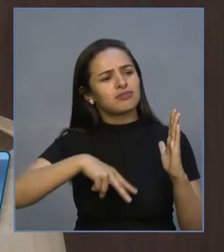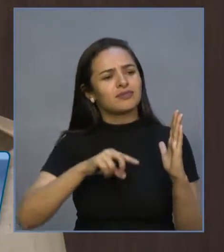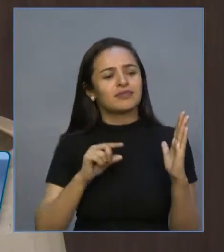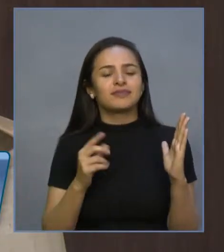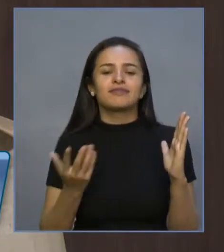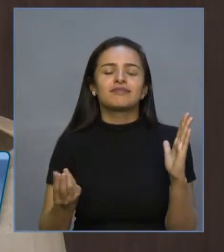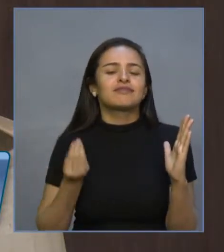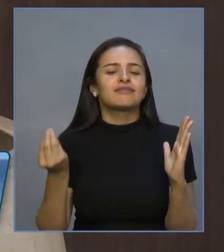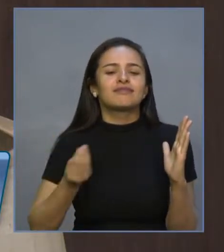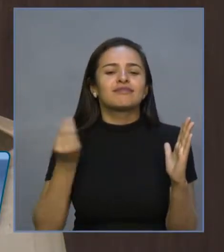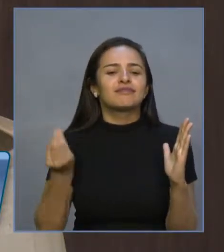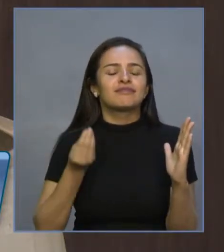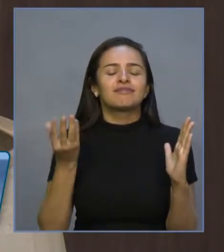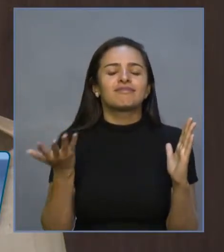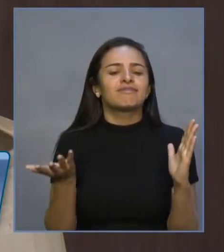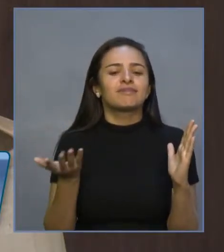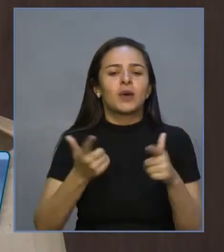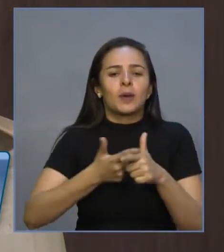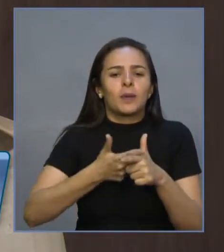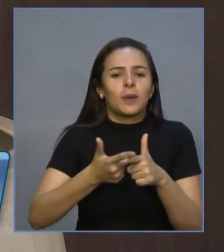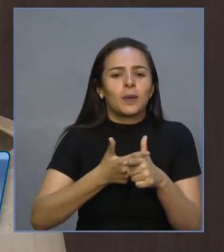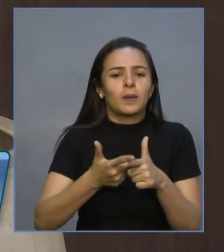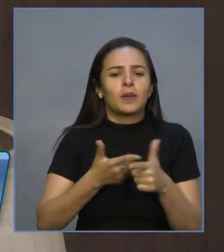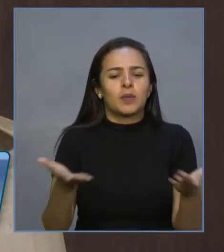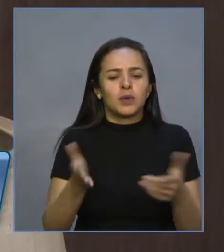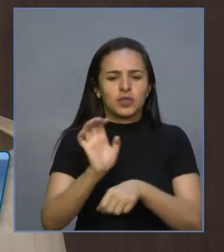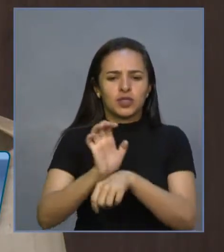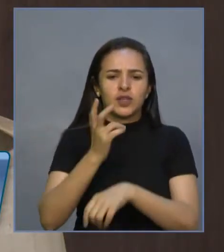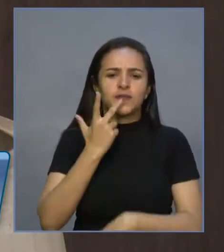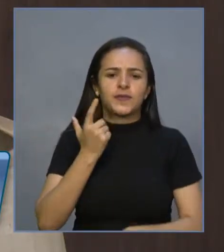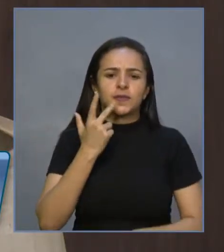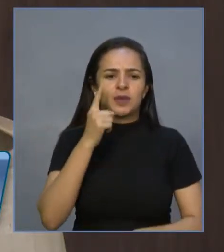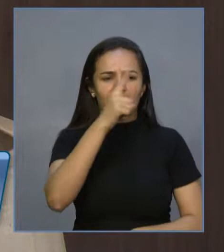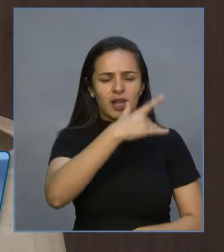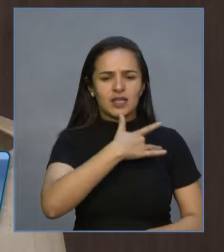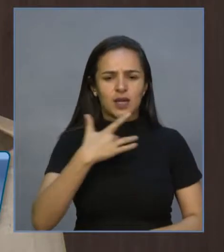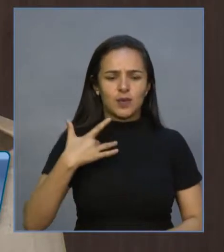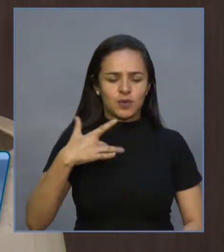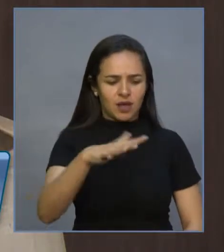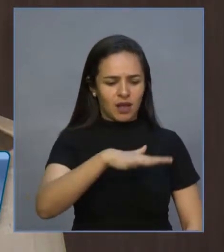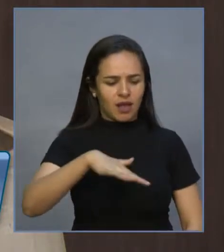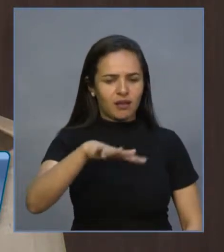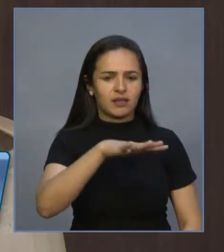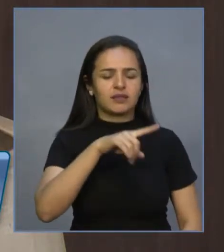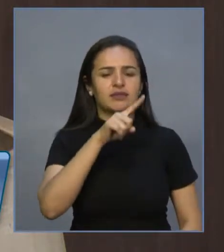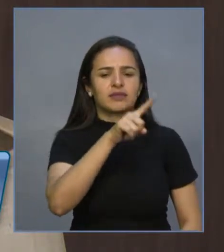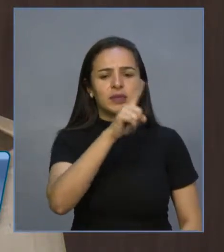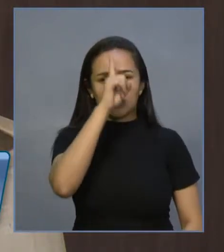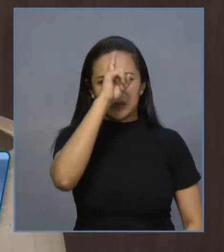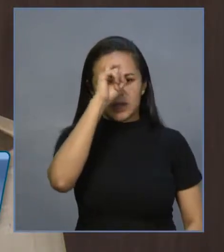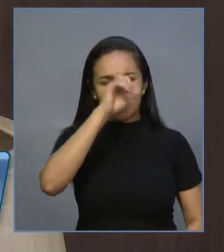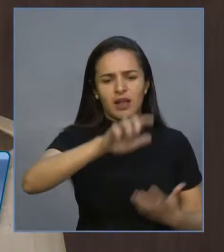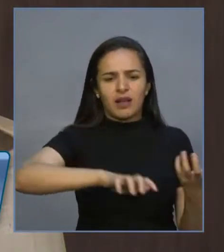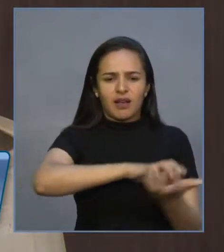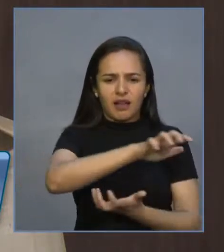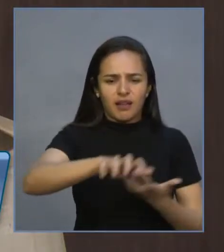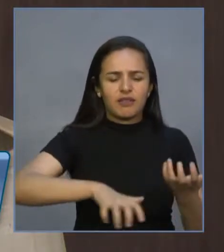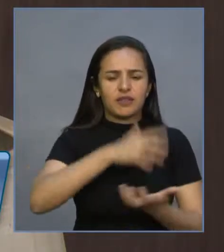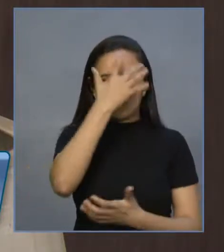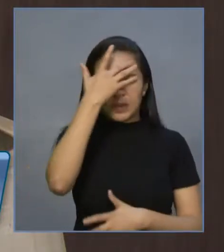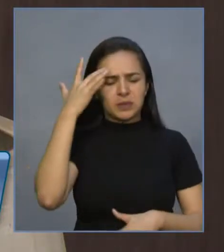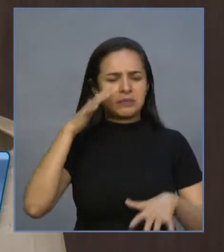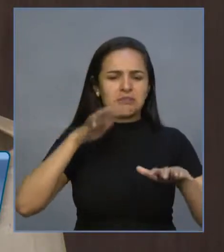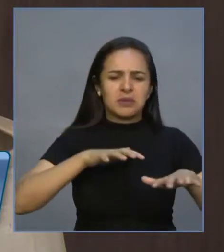os problemas enfrentados nos flotinhas, de greve, de manifestação, de